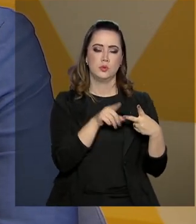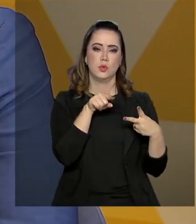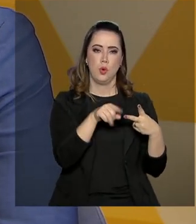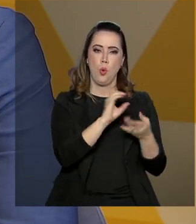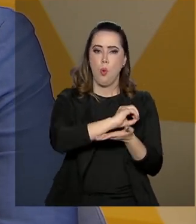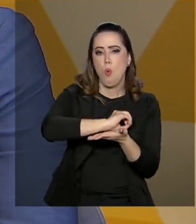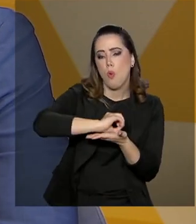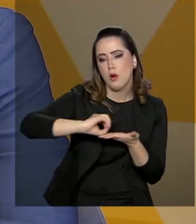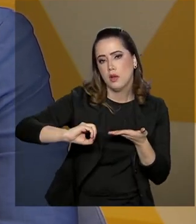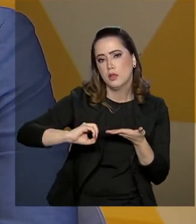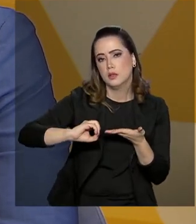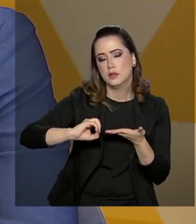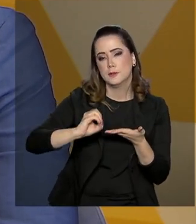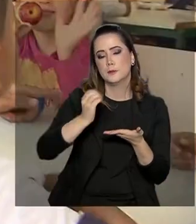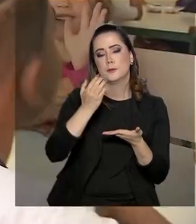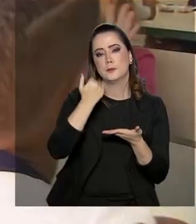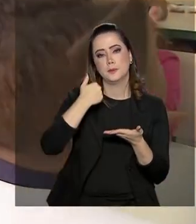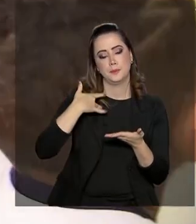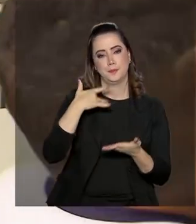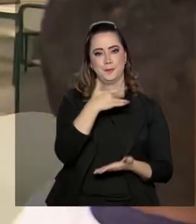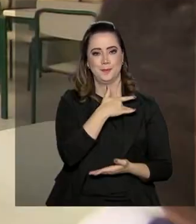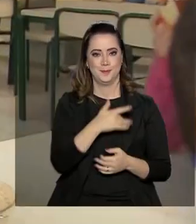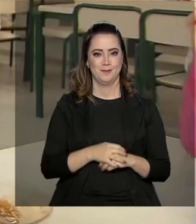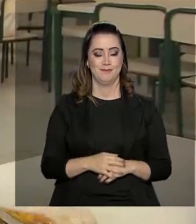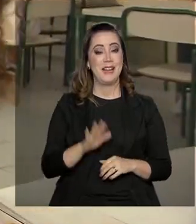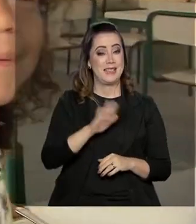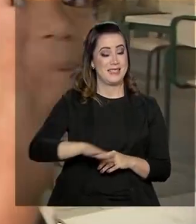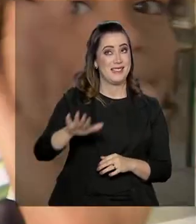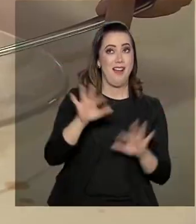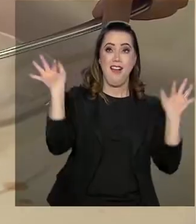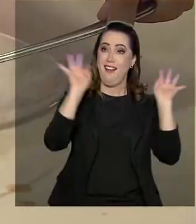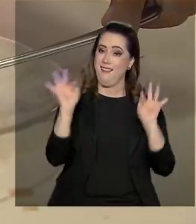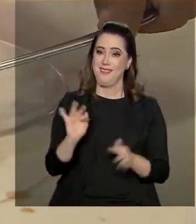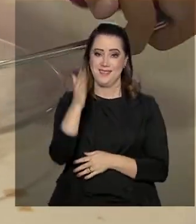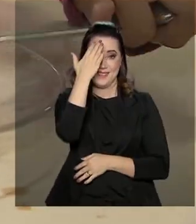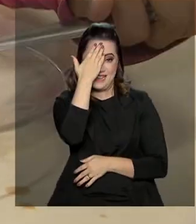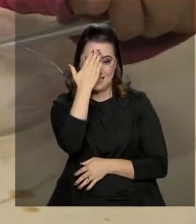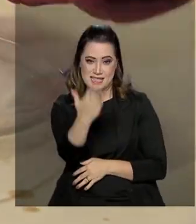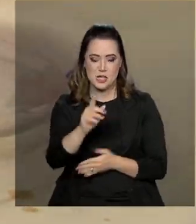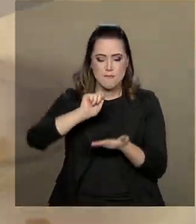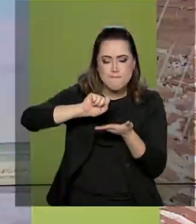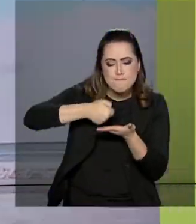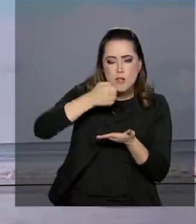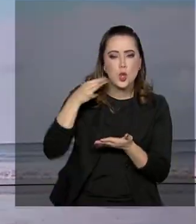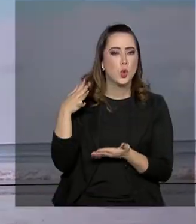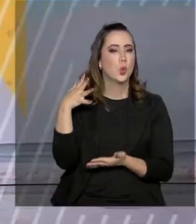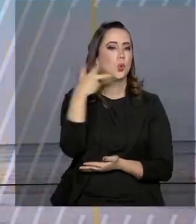orgânico, o alimento saudável. As crianças agradecem e raspam o prato.